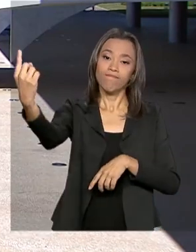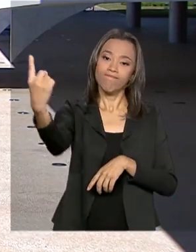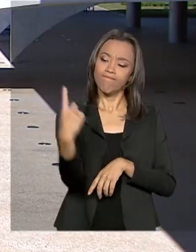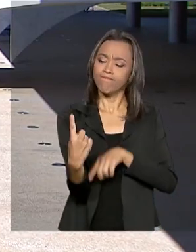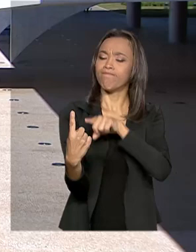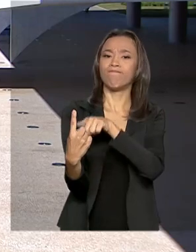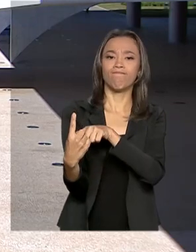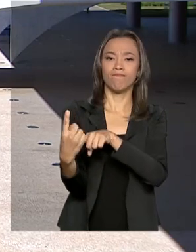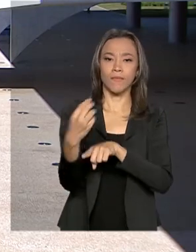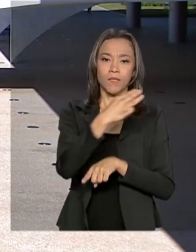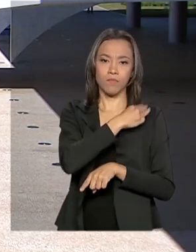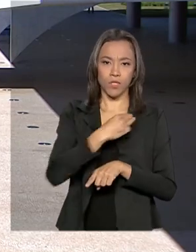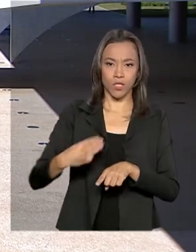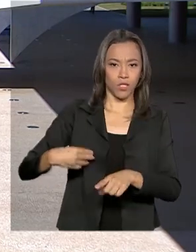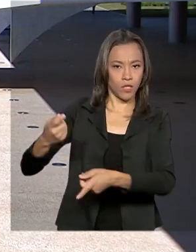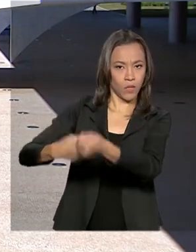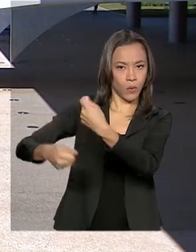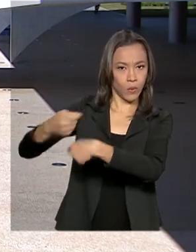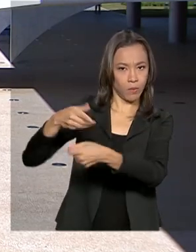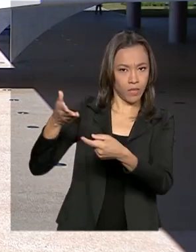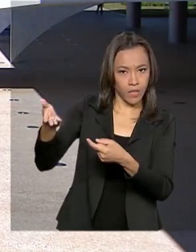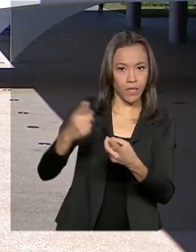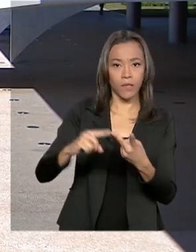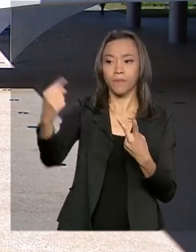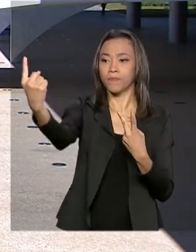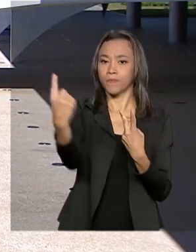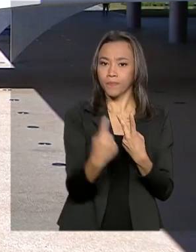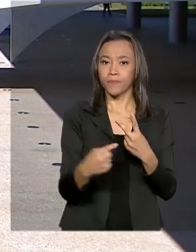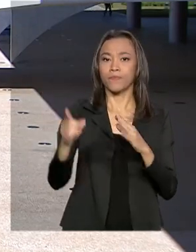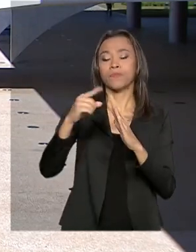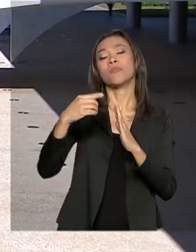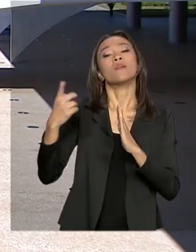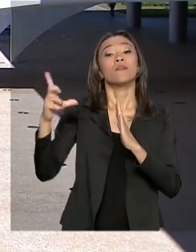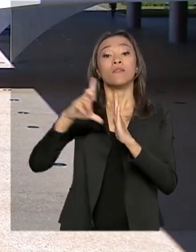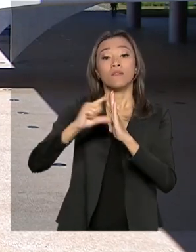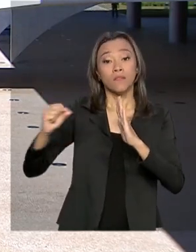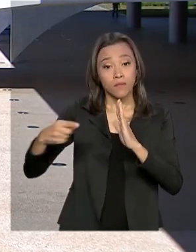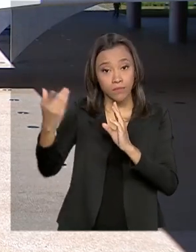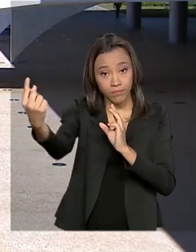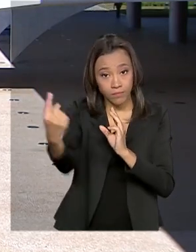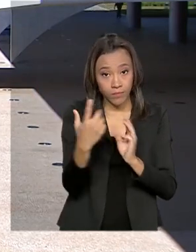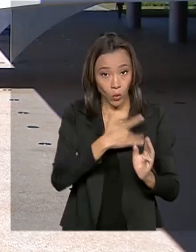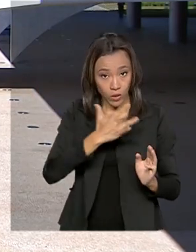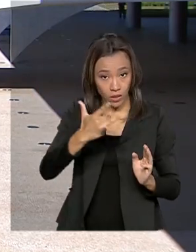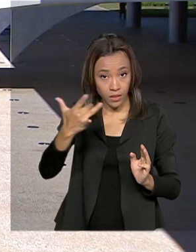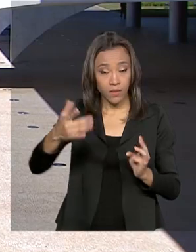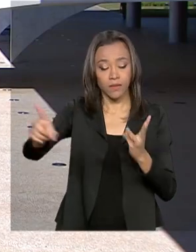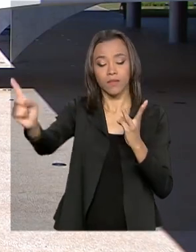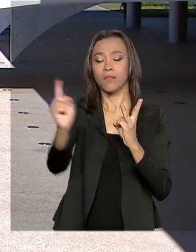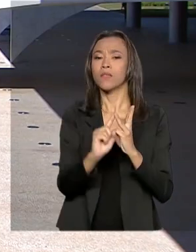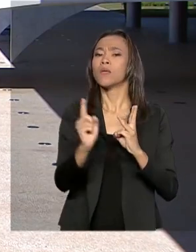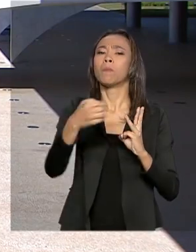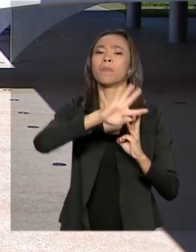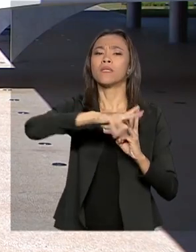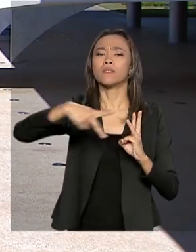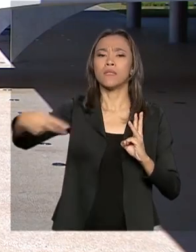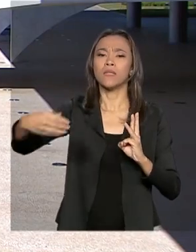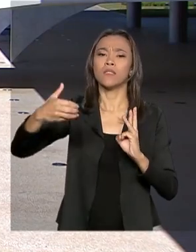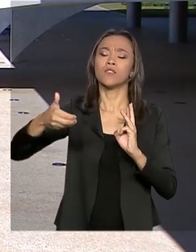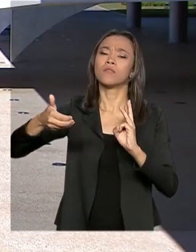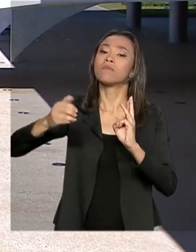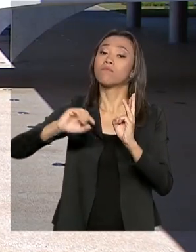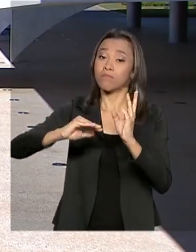os ministros da Economia, Paulo Guedes, da Casa Civil, Onyx Lorenzoni, junto com o presidente do Senado, Davi